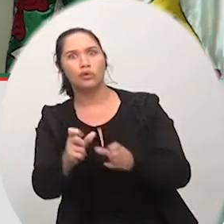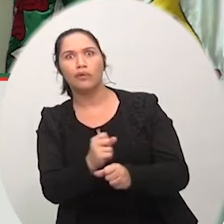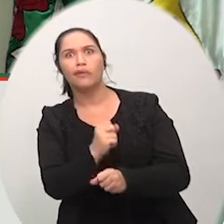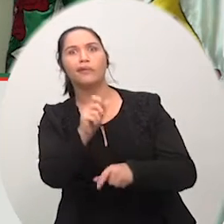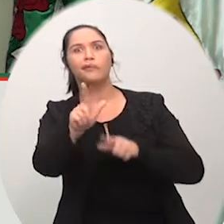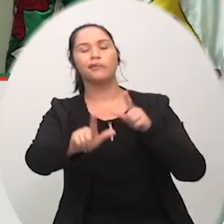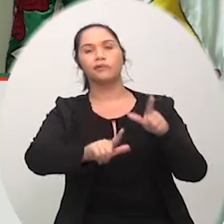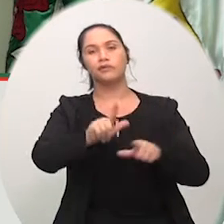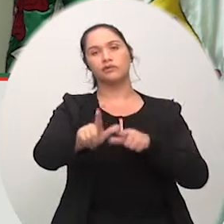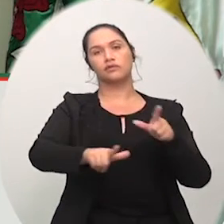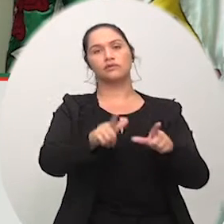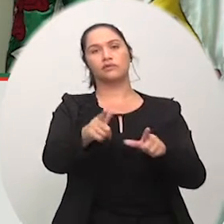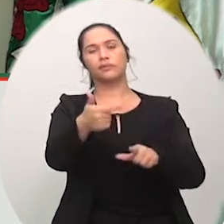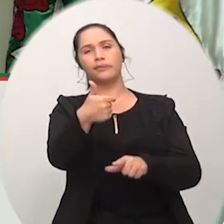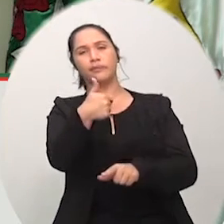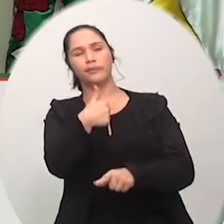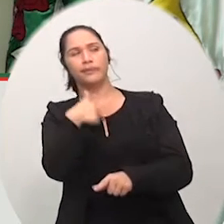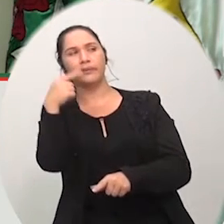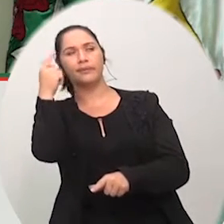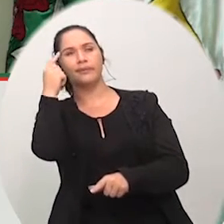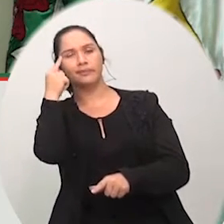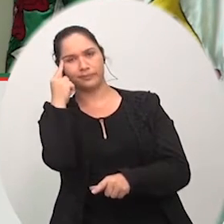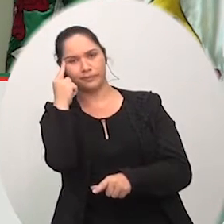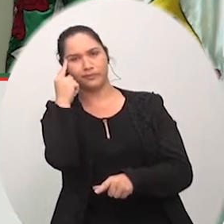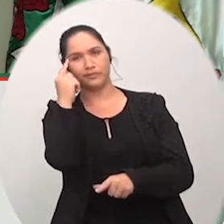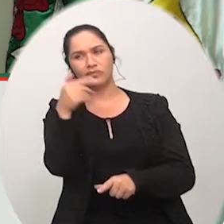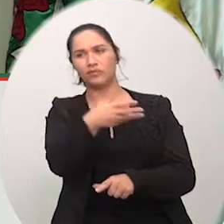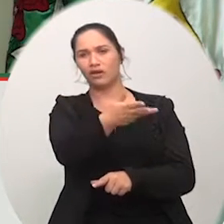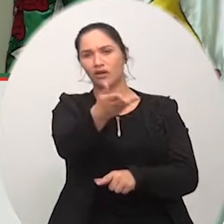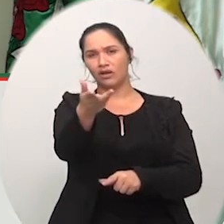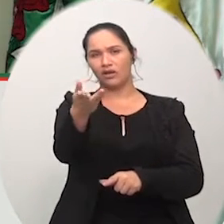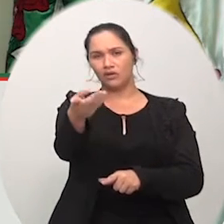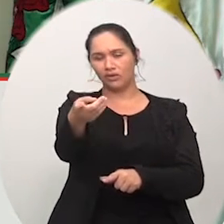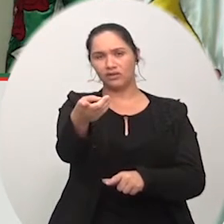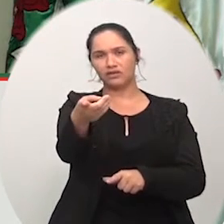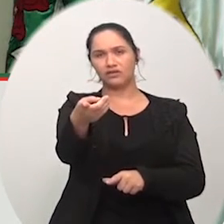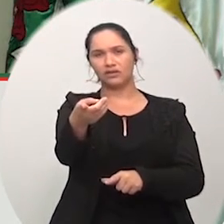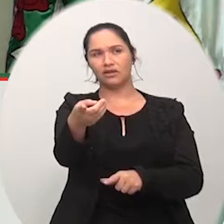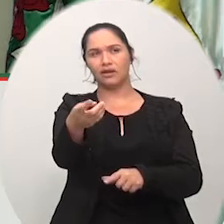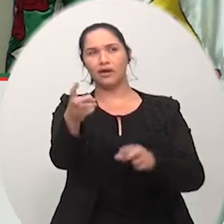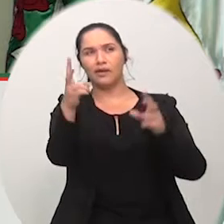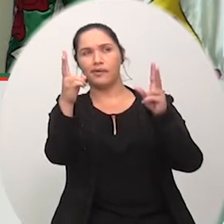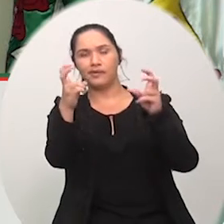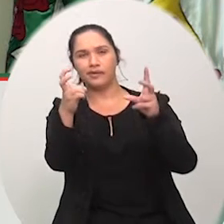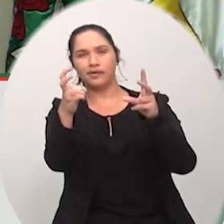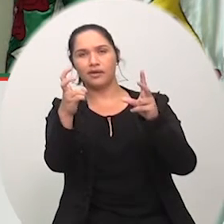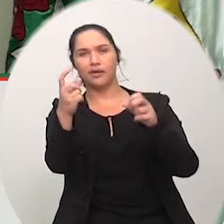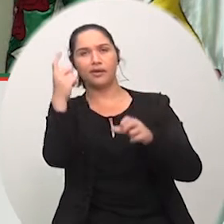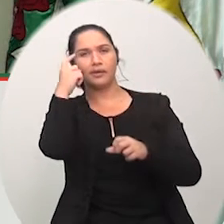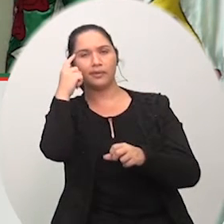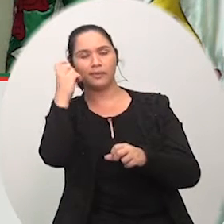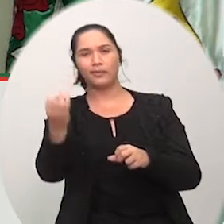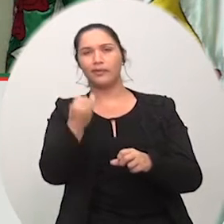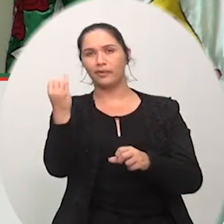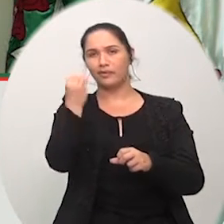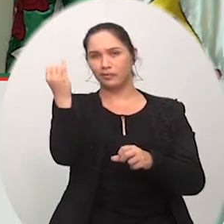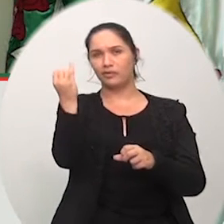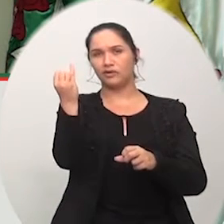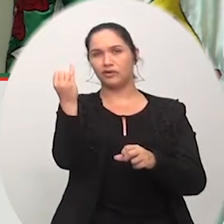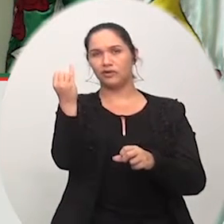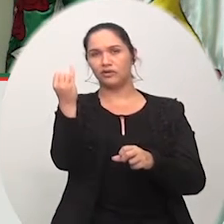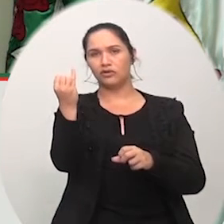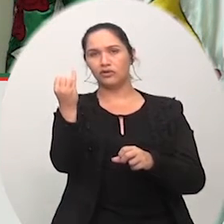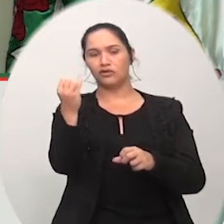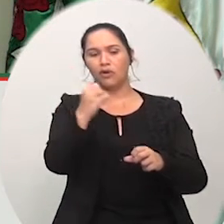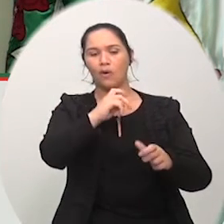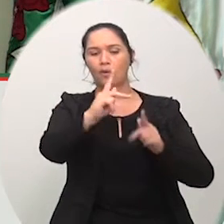assuntos até que são sensíveis, são delicados, como esse que o senhor traz hoje, que impactam diretamente a população mais humilde? E